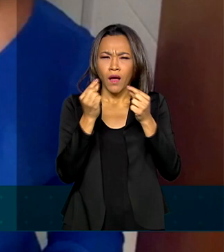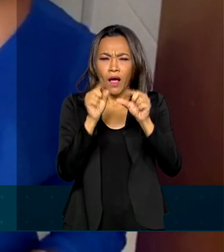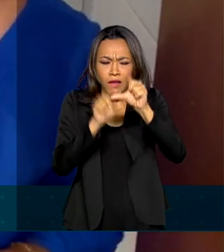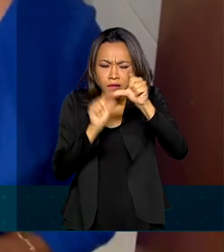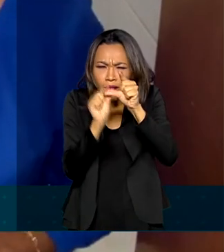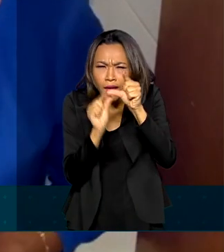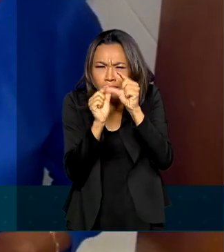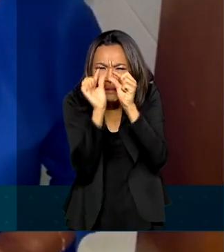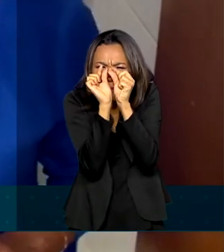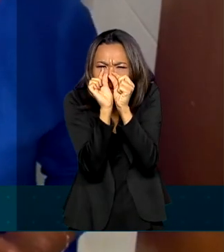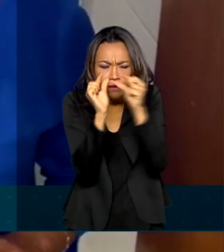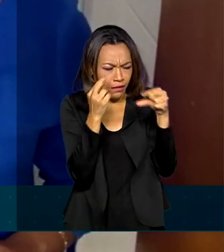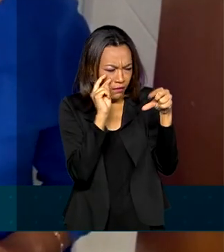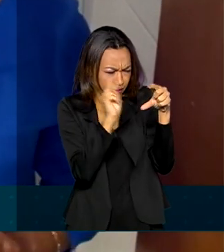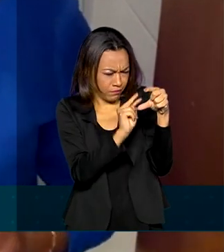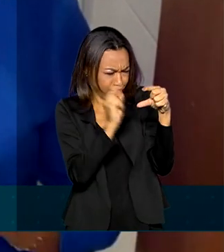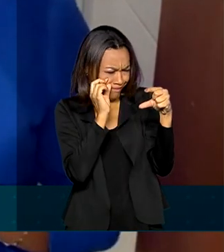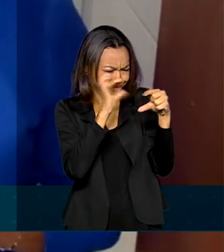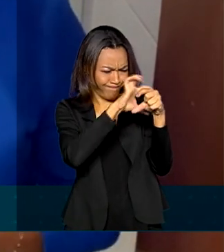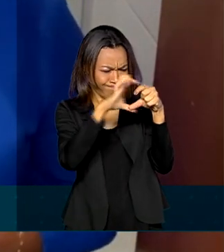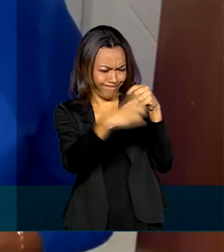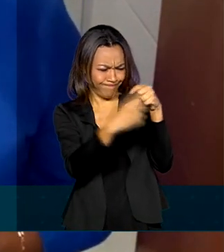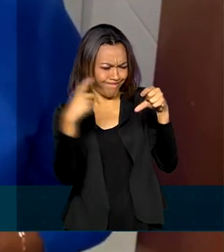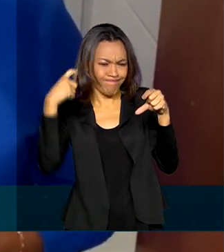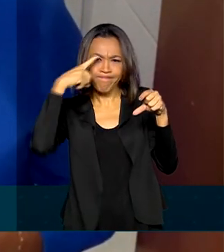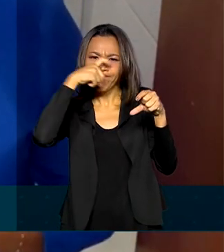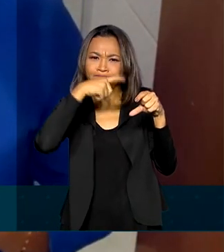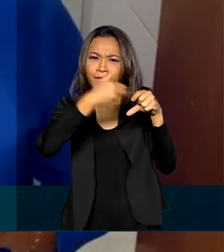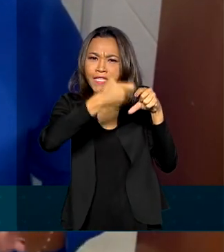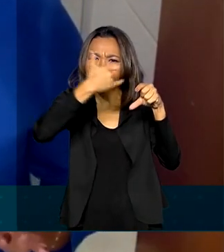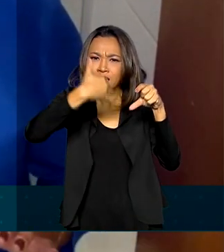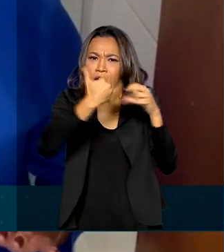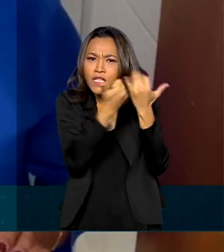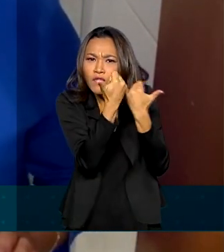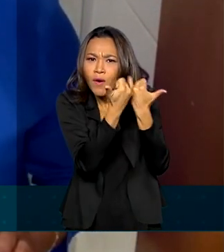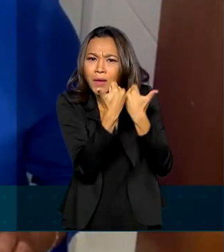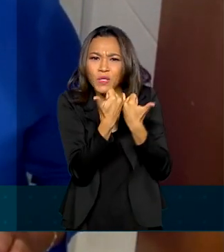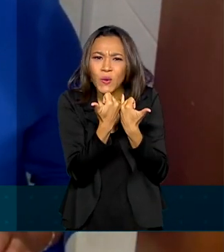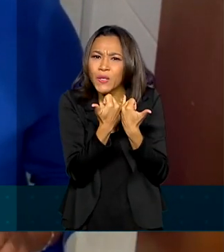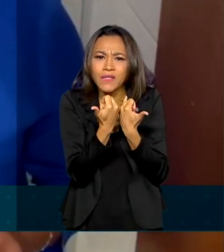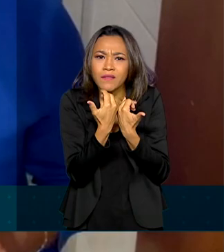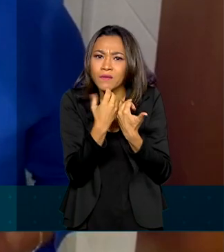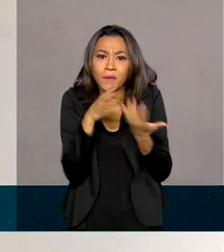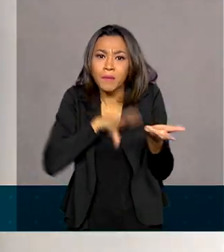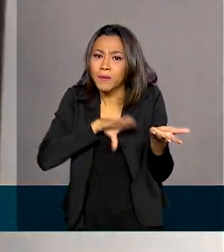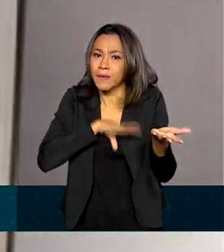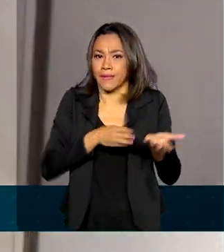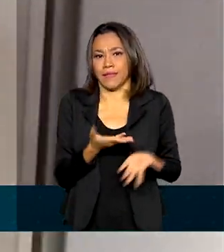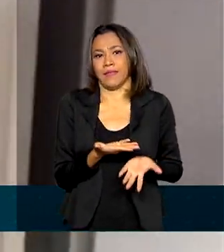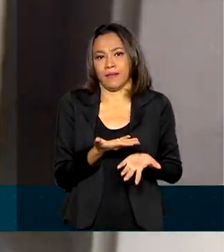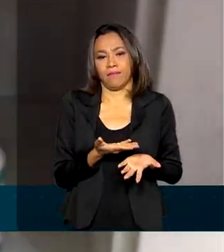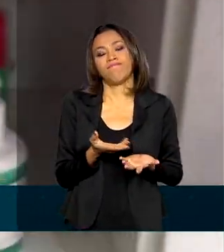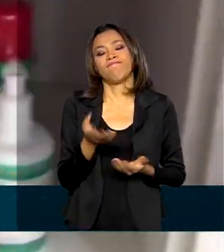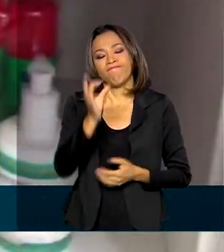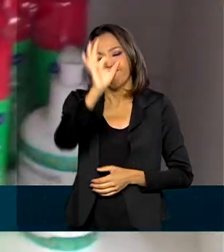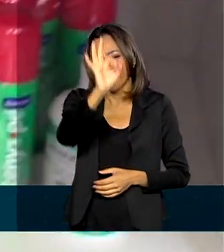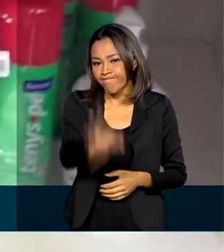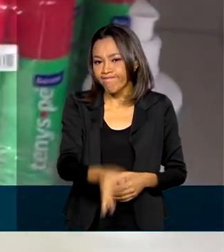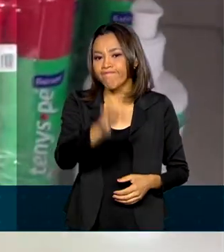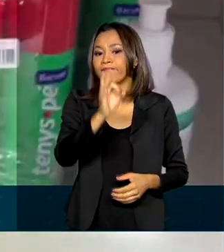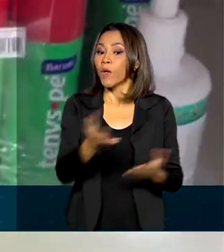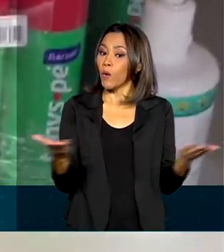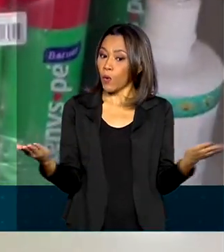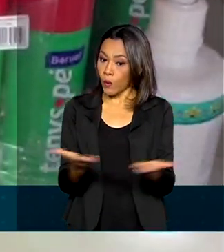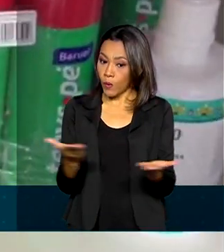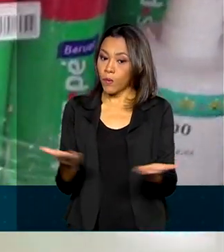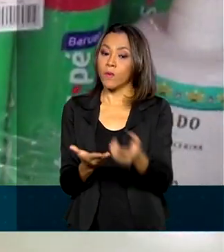maioria das vezes, são muito pequenas e os dizeres não vêm em português. É isso mesmo. Hoje, as